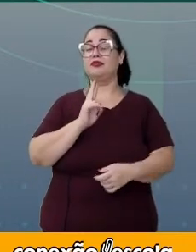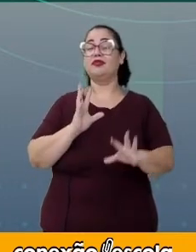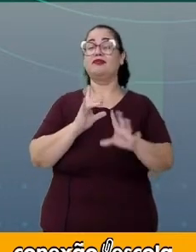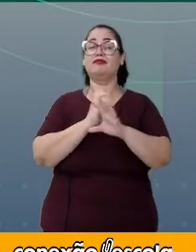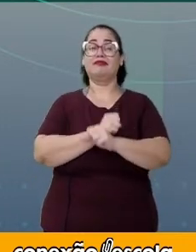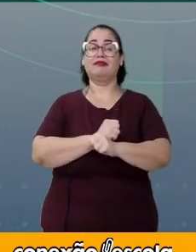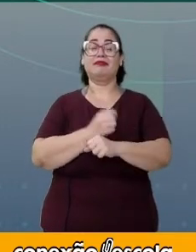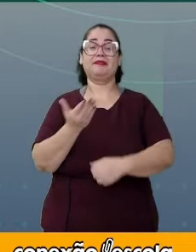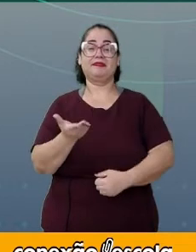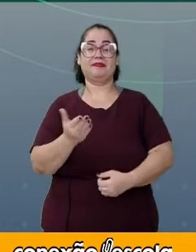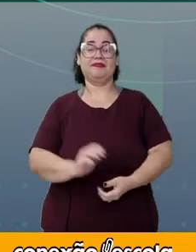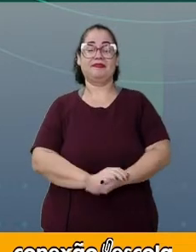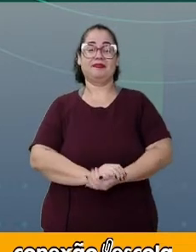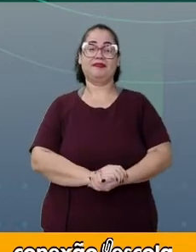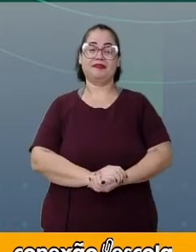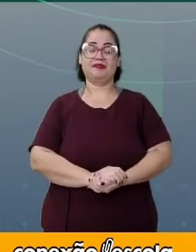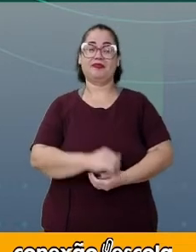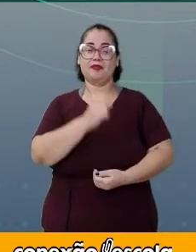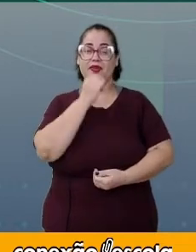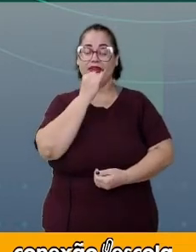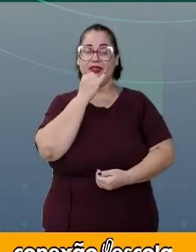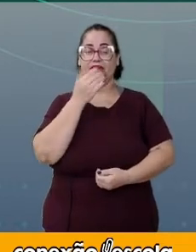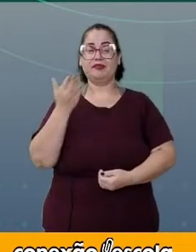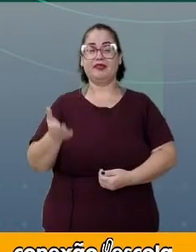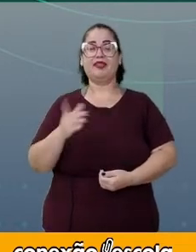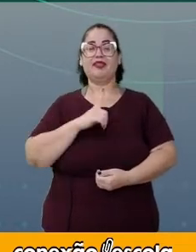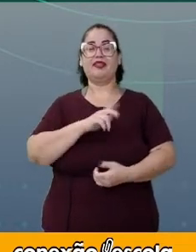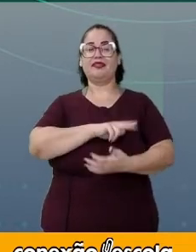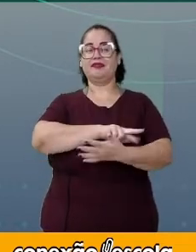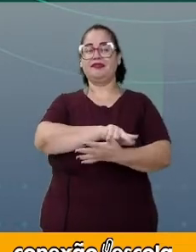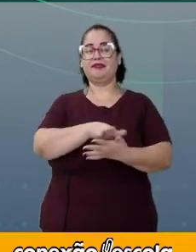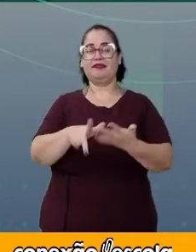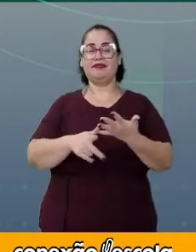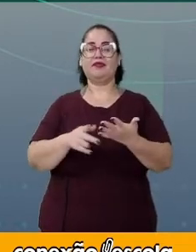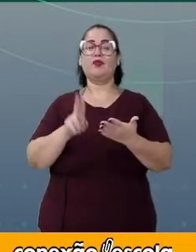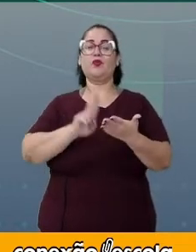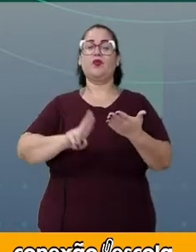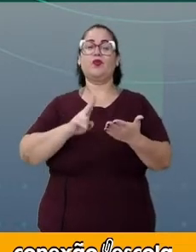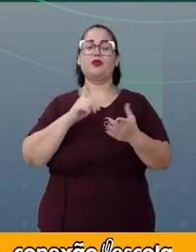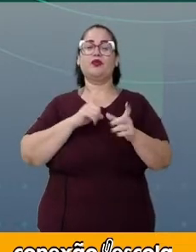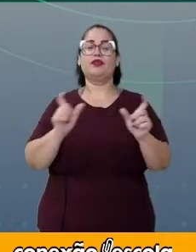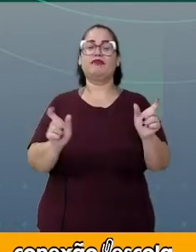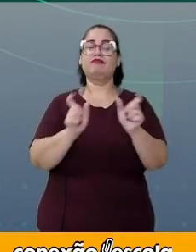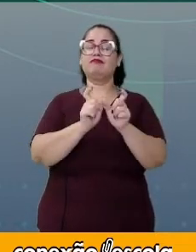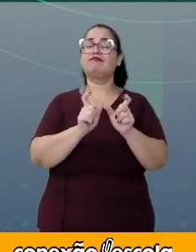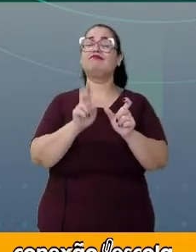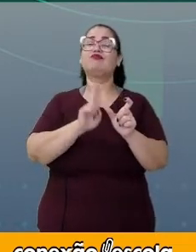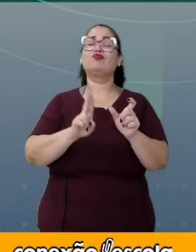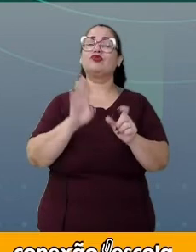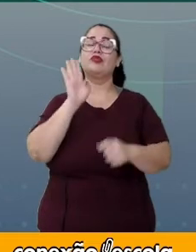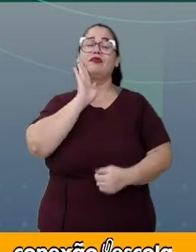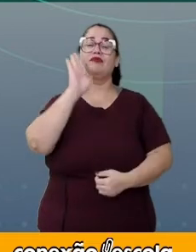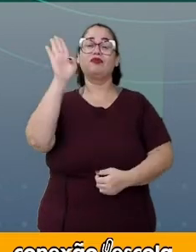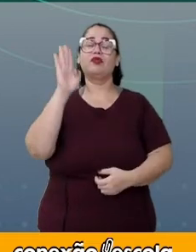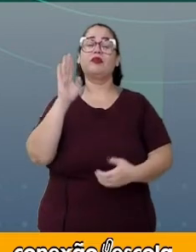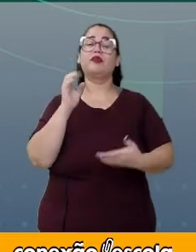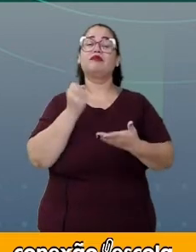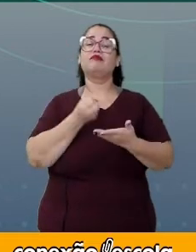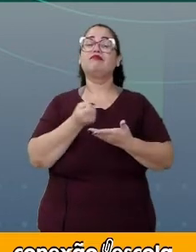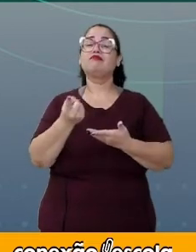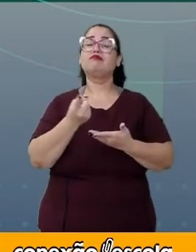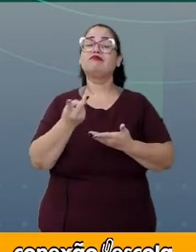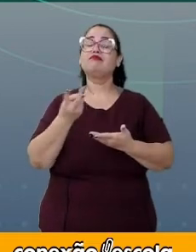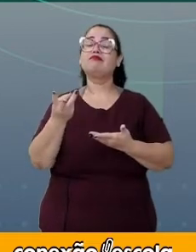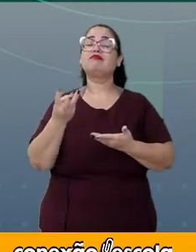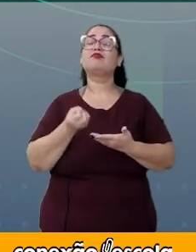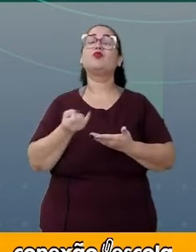cálculos. Veja só, existem várias aplicações do princípio fundamental da